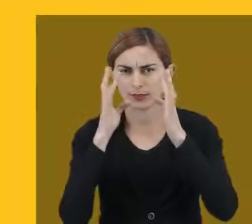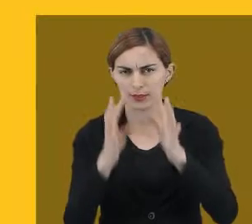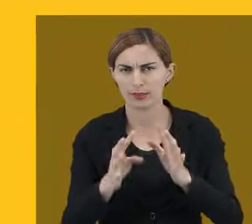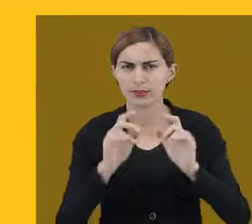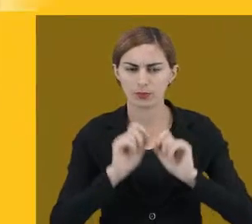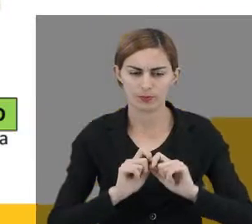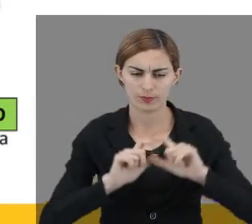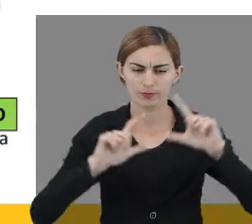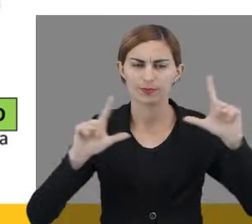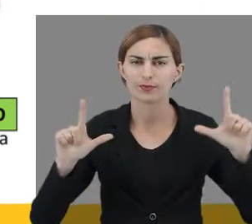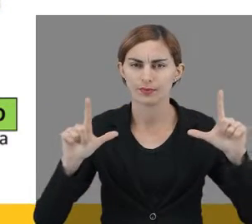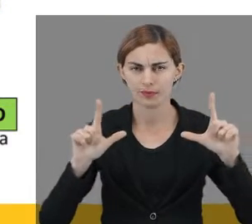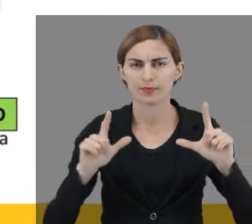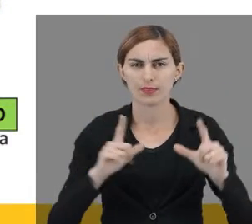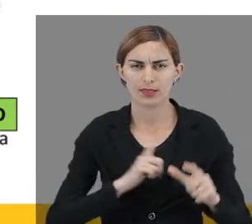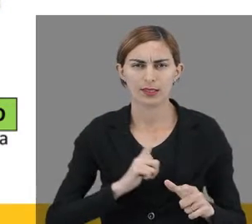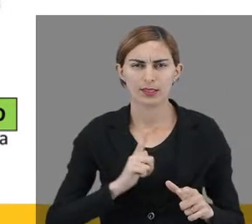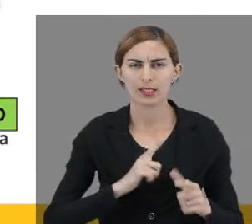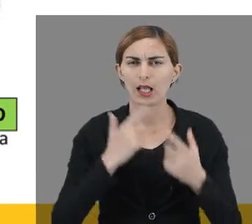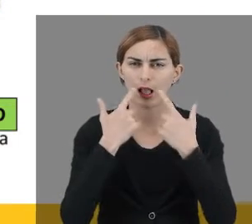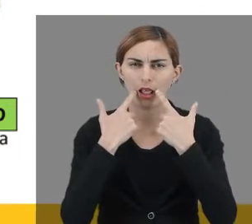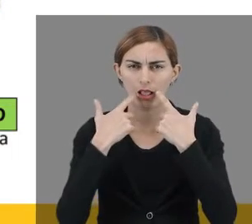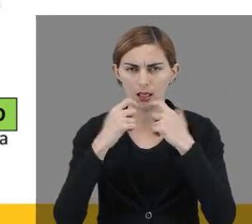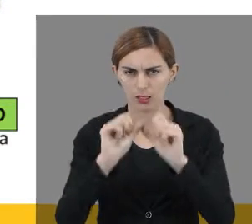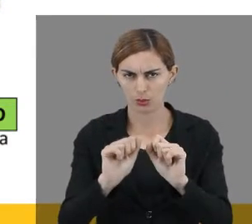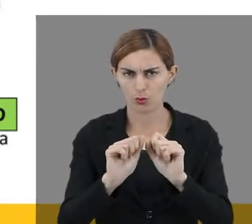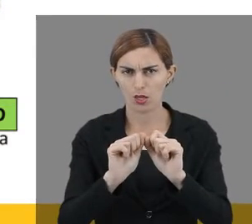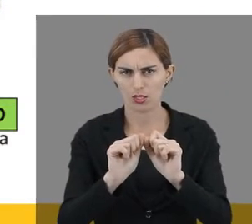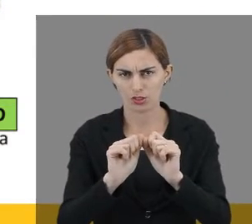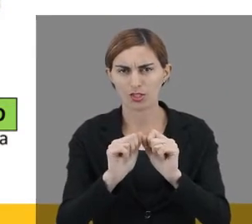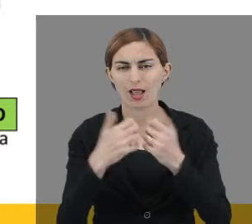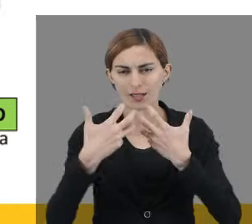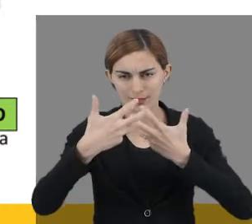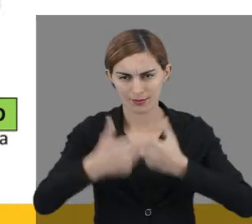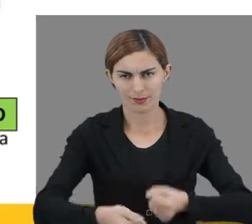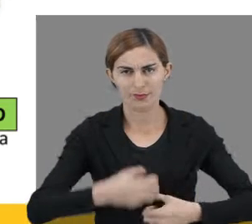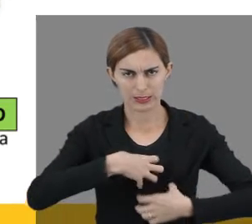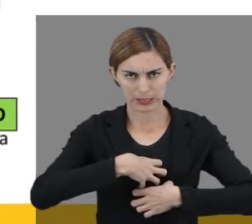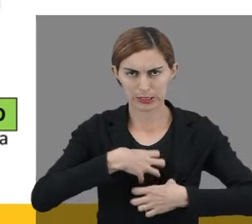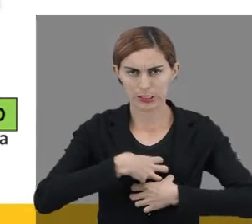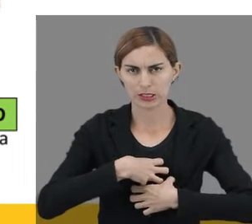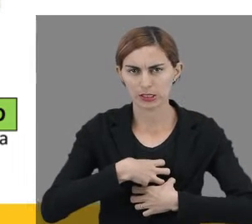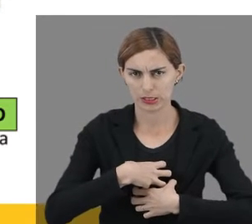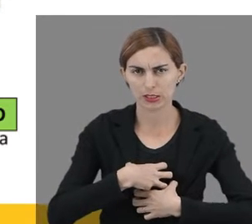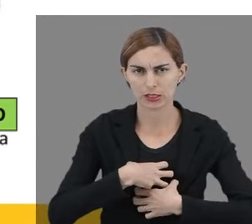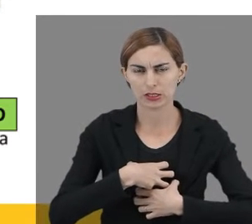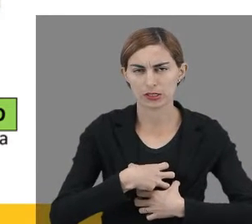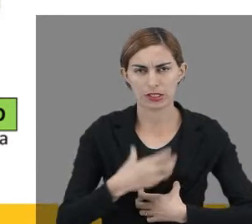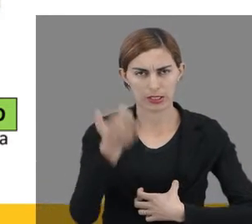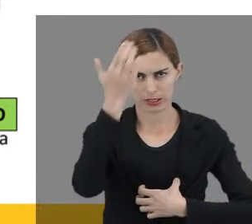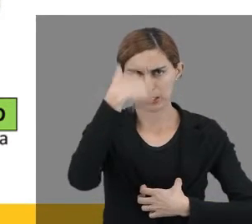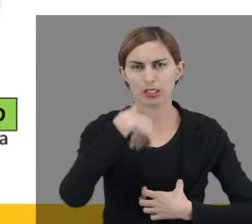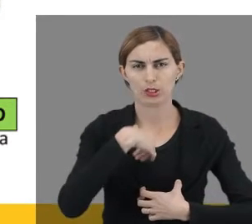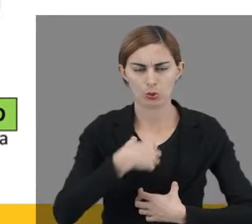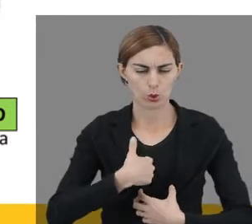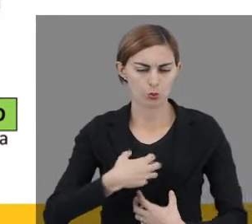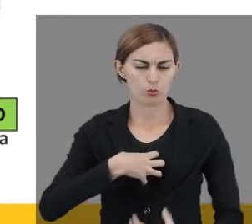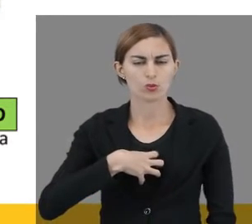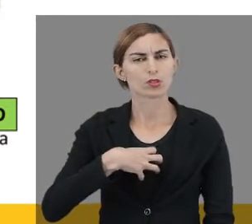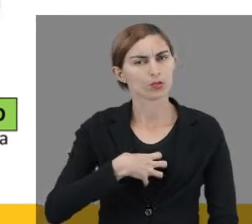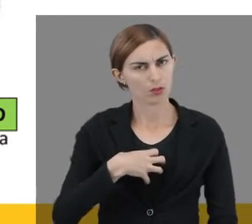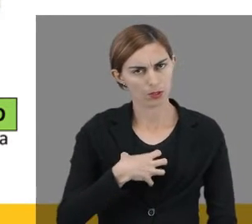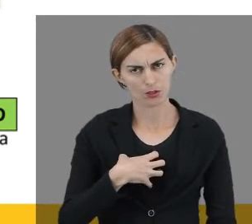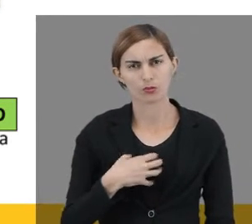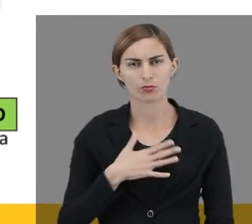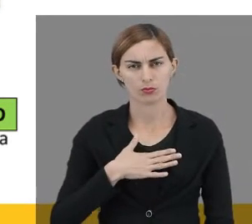atenção a essas imagens aí. Nós temos uma linguagem receptiva, que é a nossa sensação, que ela entra. É aquilo que eu estou